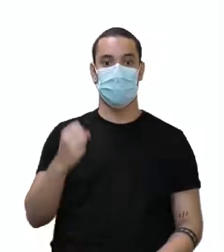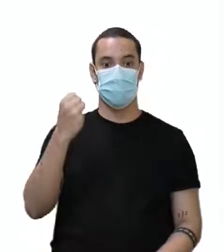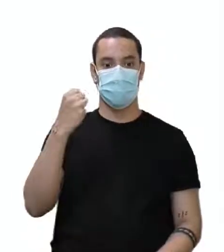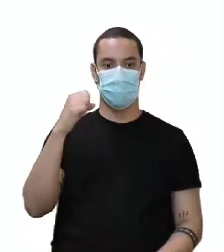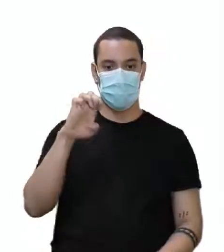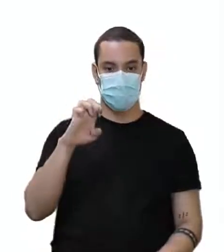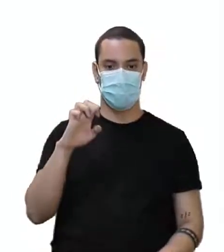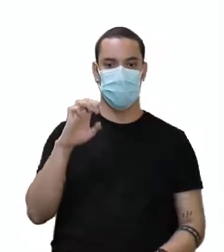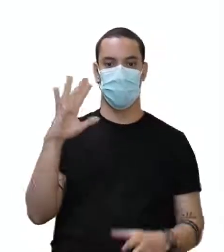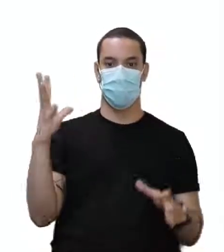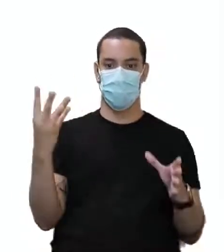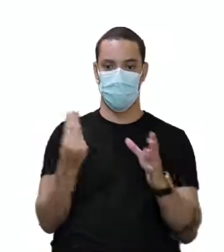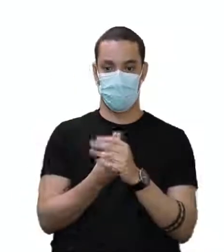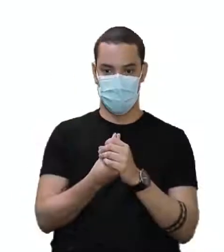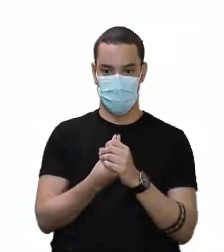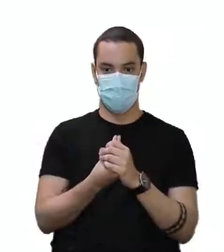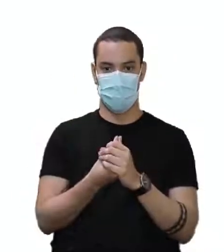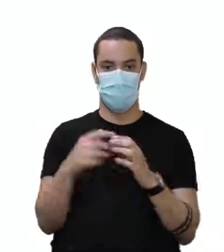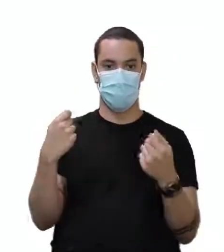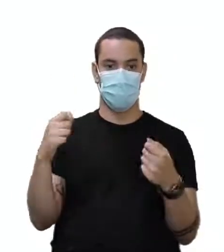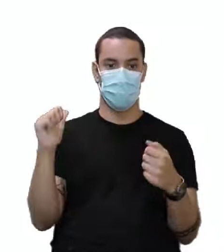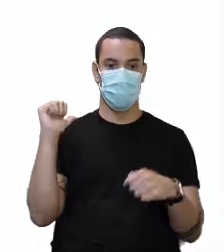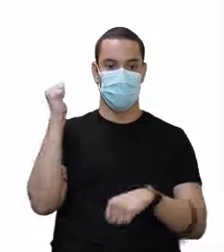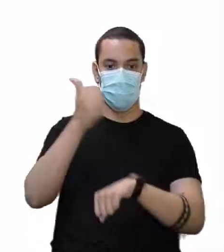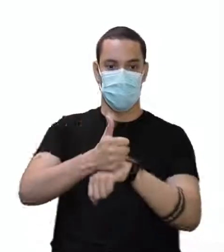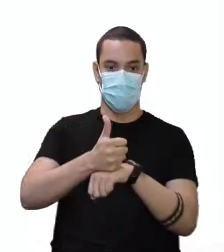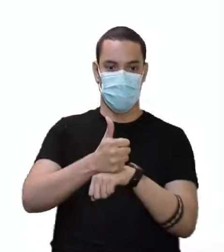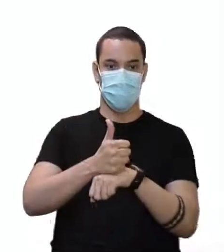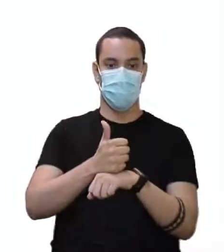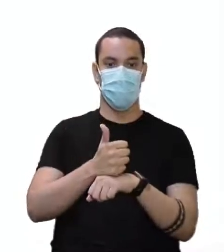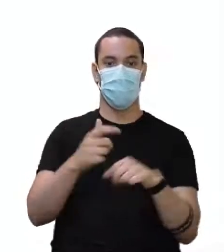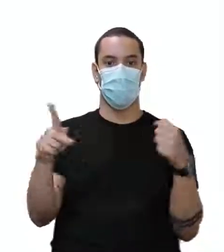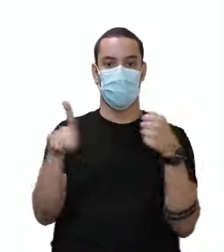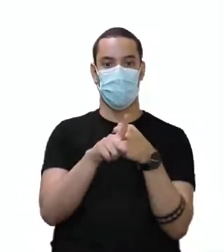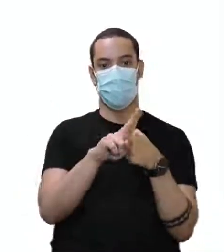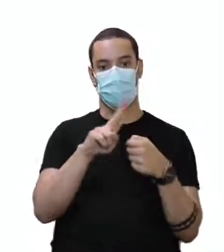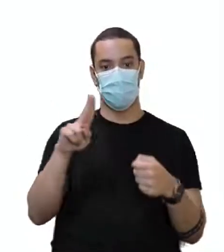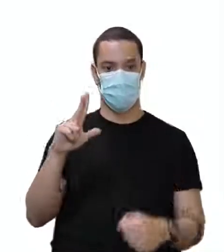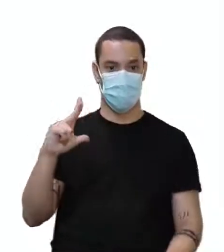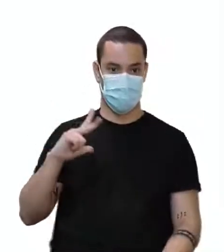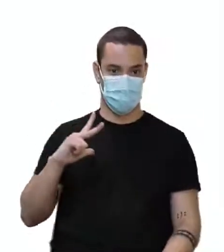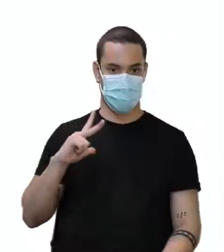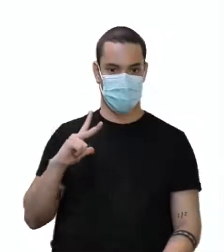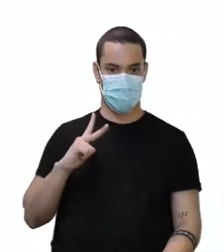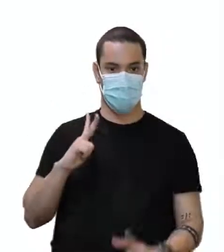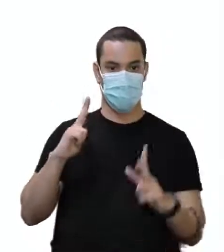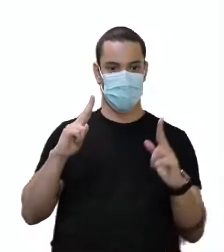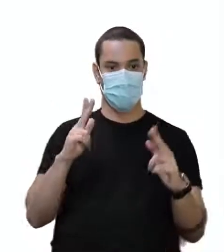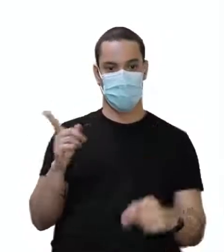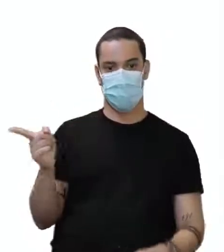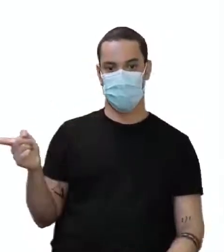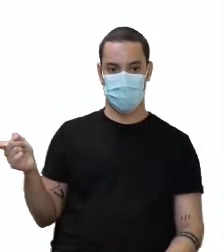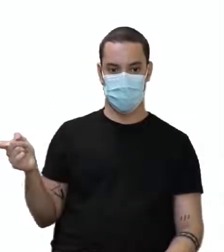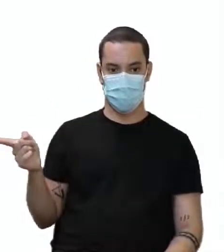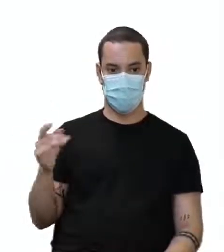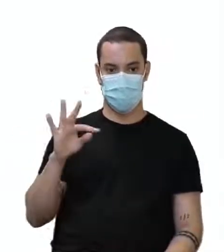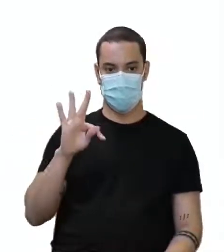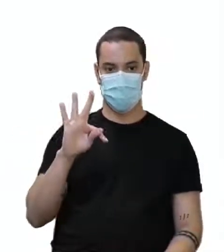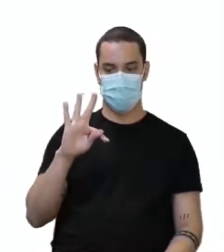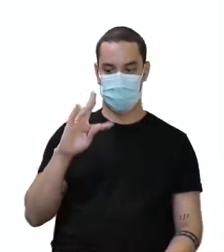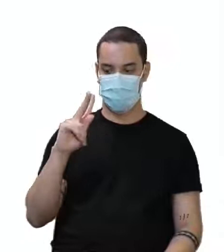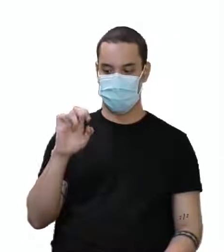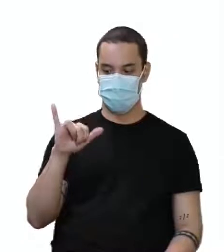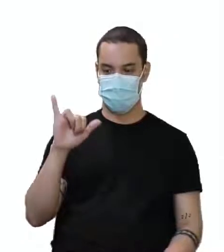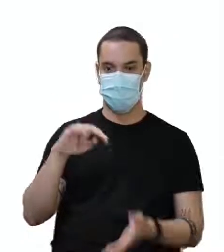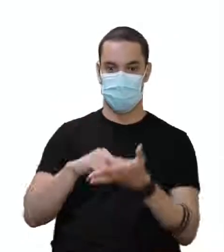se fosse no plural, você teria que trocar o seu pronome pessoal ou o seu sujeito. Aqui foi optado pelo they, que significa eles